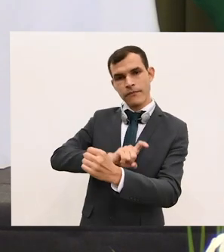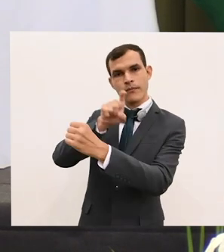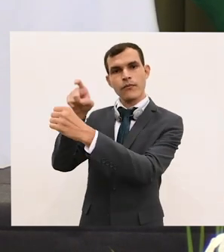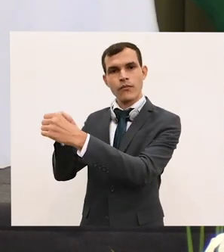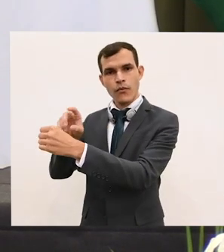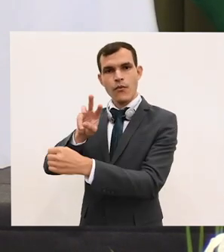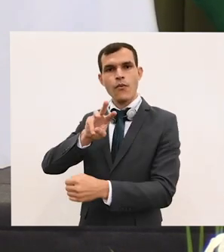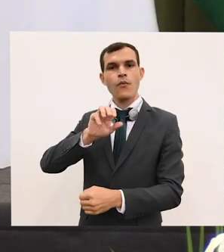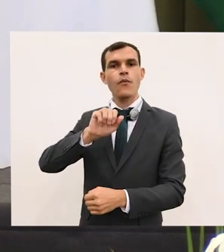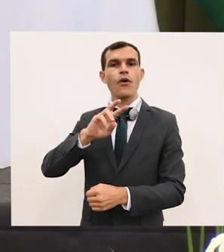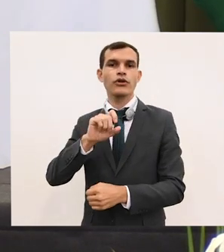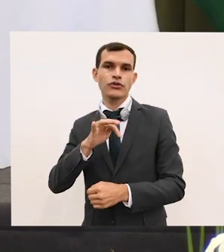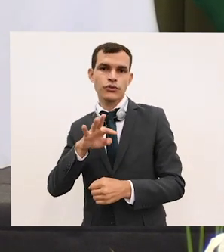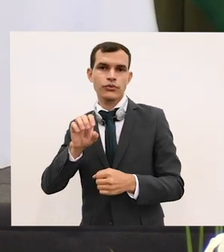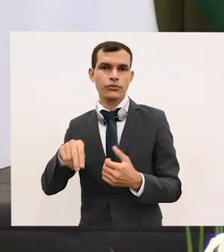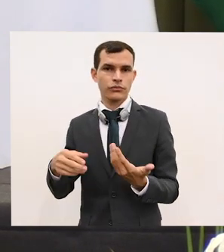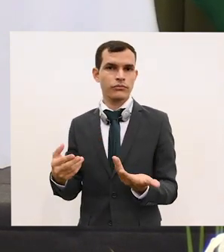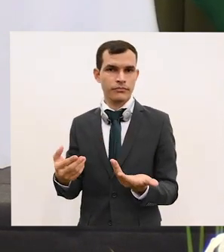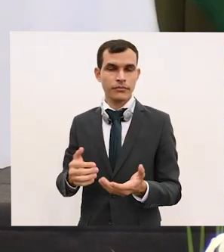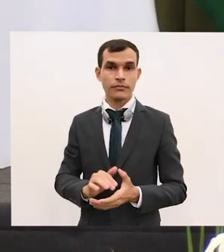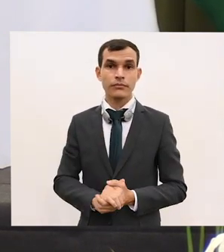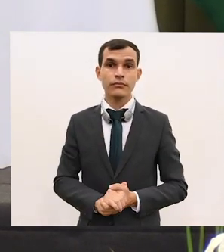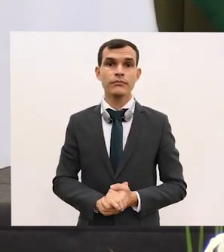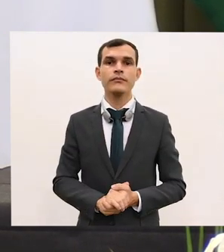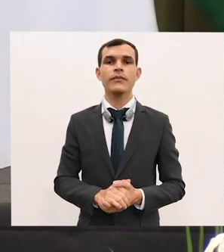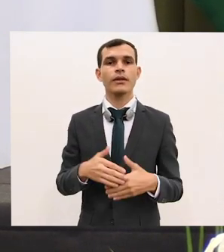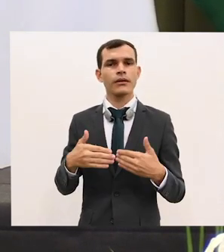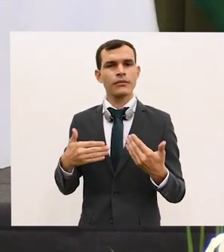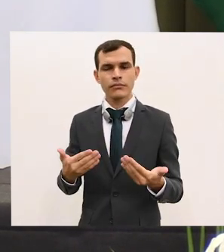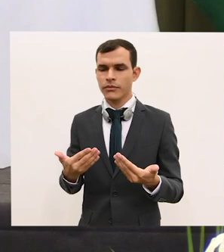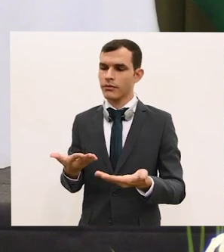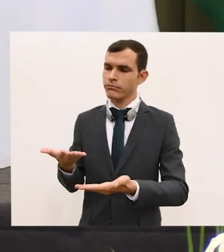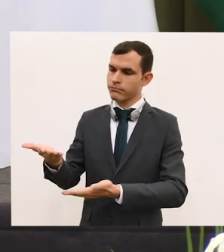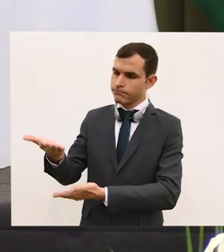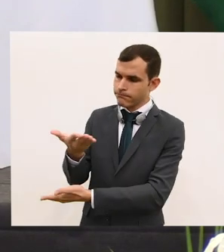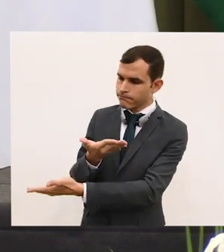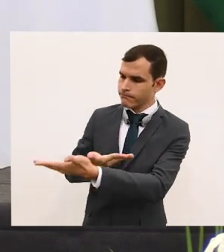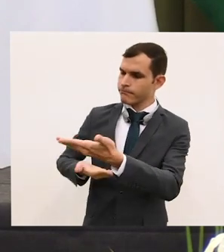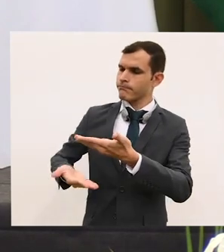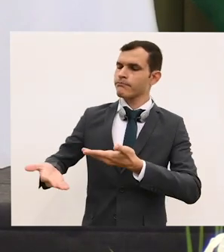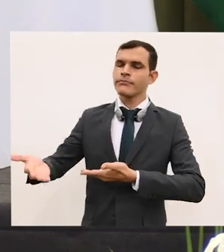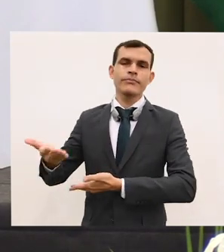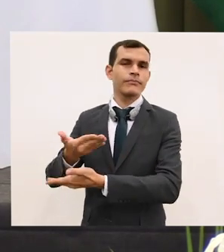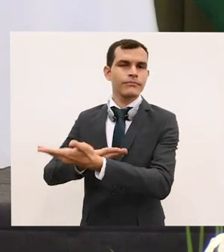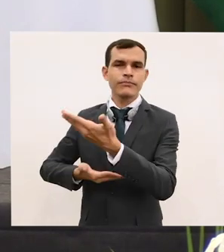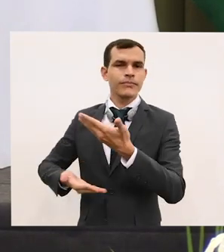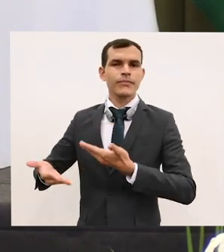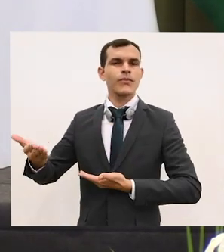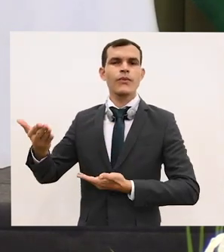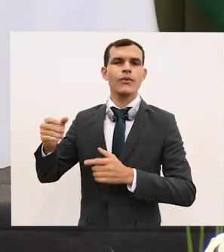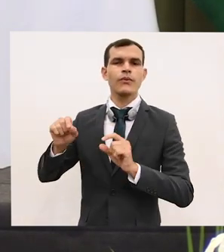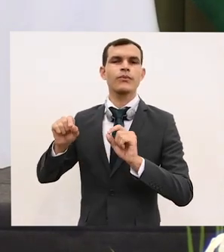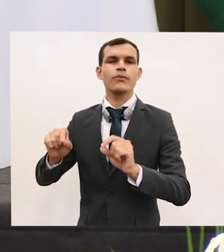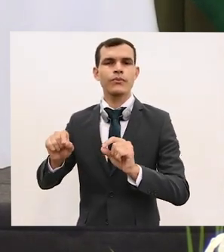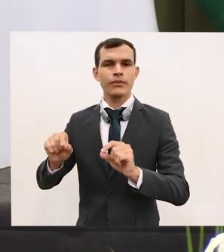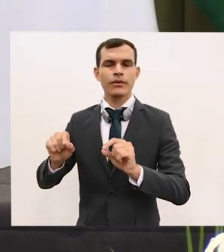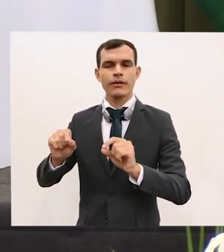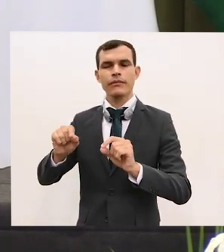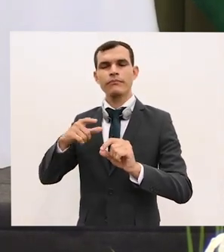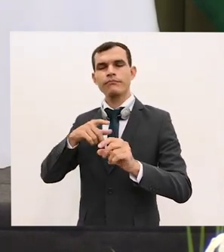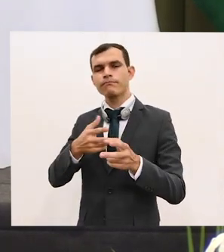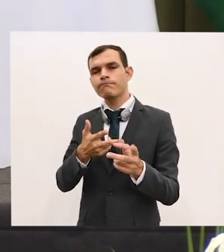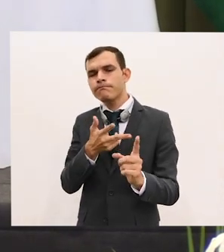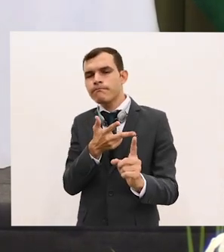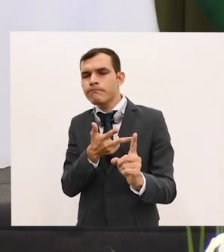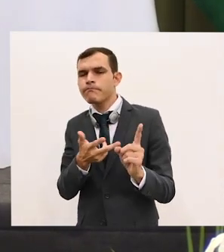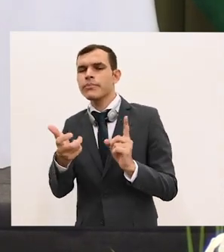Foi uma oportunidade para intercambiarmos de primeira mão visões sobre nossas negociações na OMC, e o futuro da